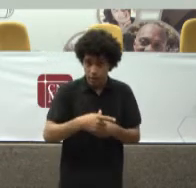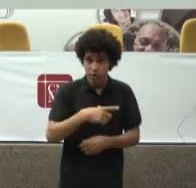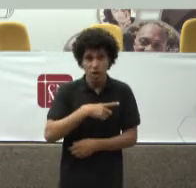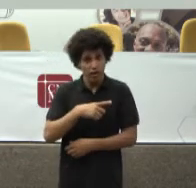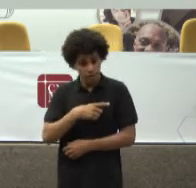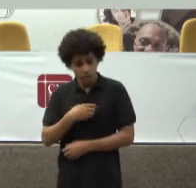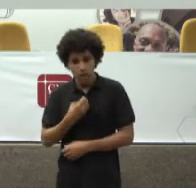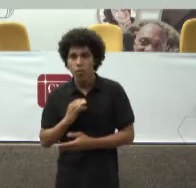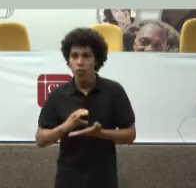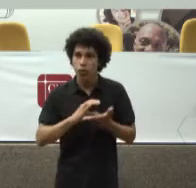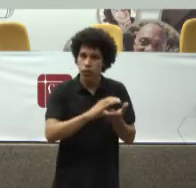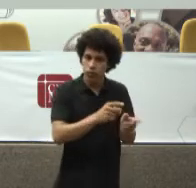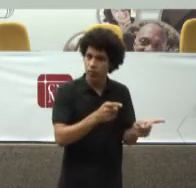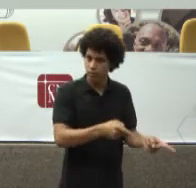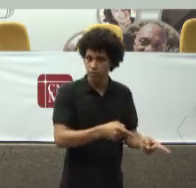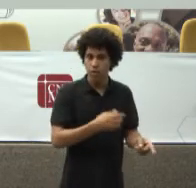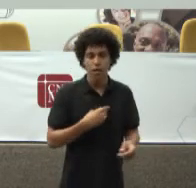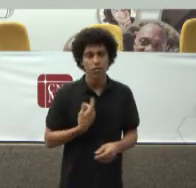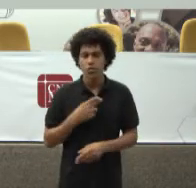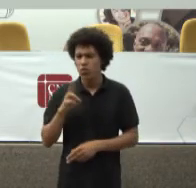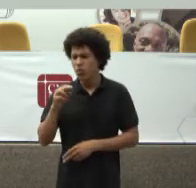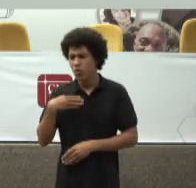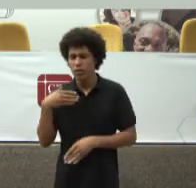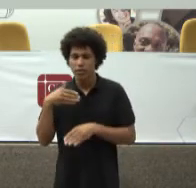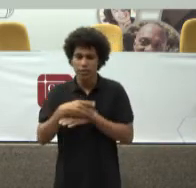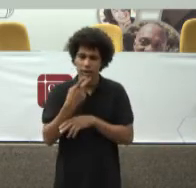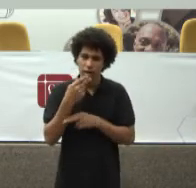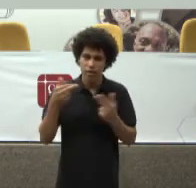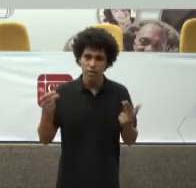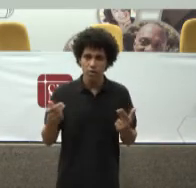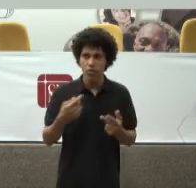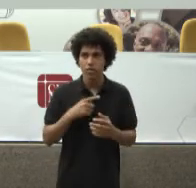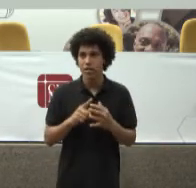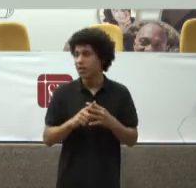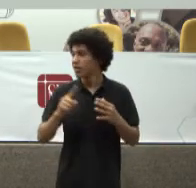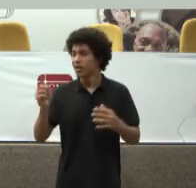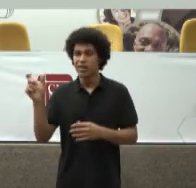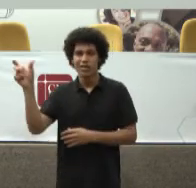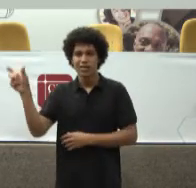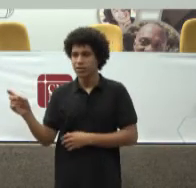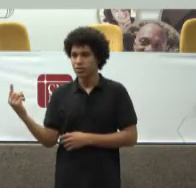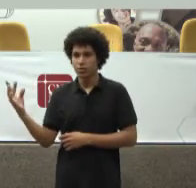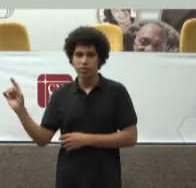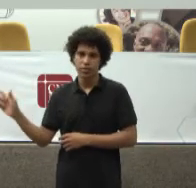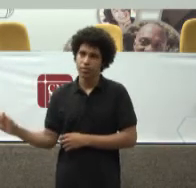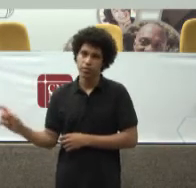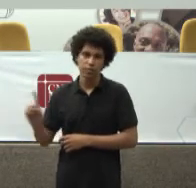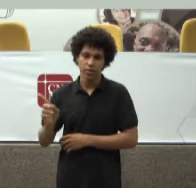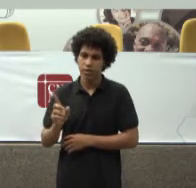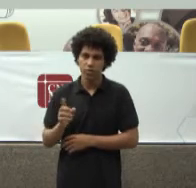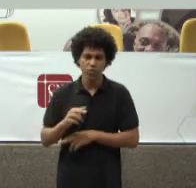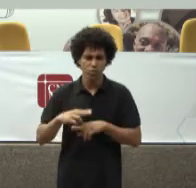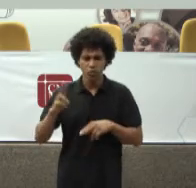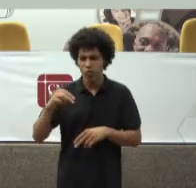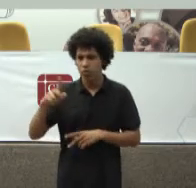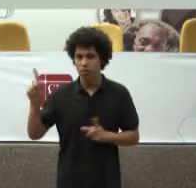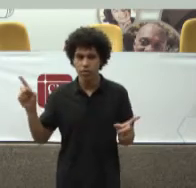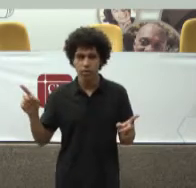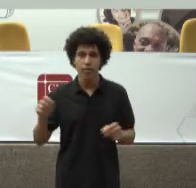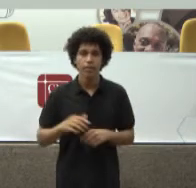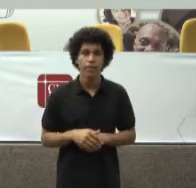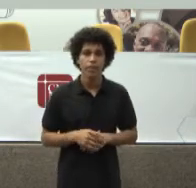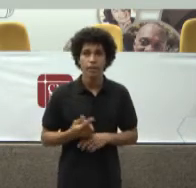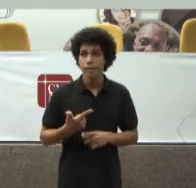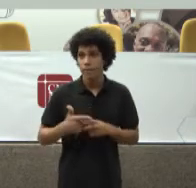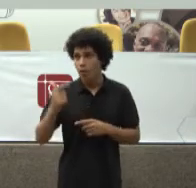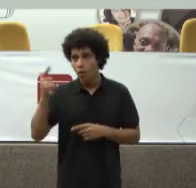questão Individual Jamais Porque essa questão Não é nossa Essa questão Tem outra instituição